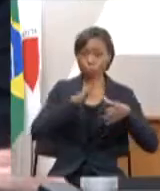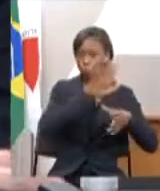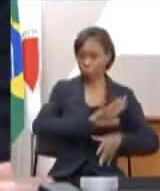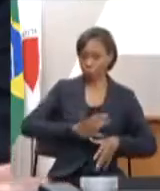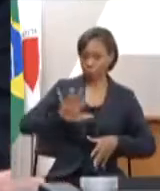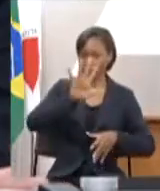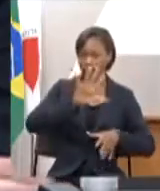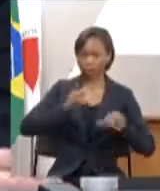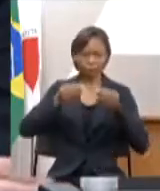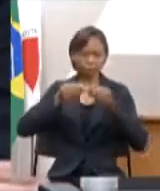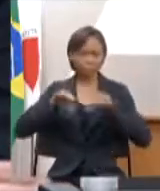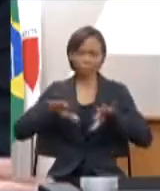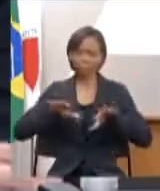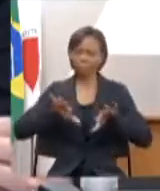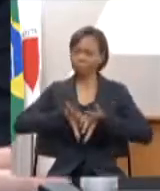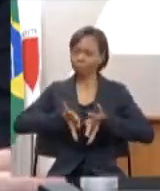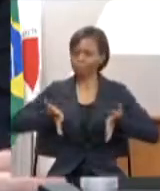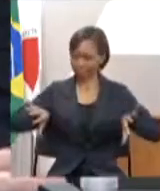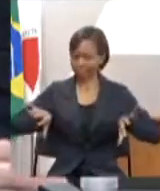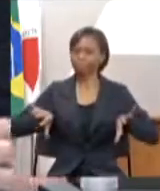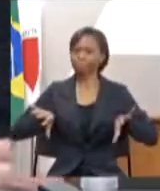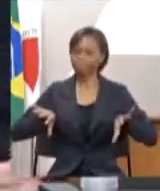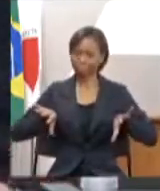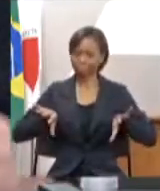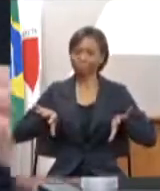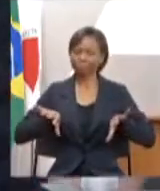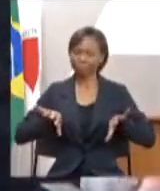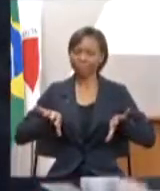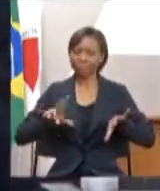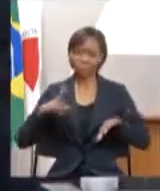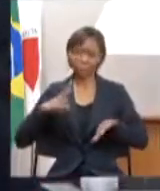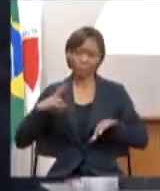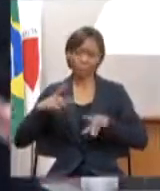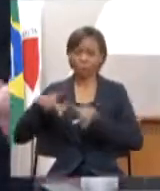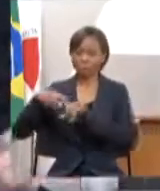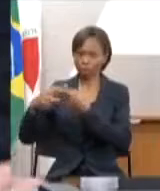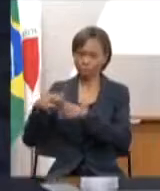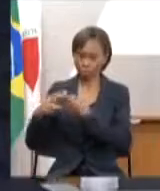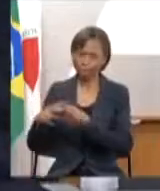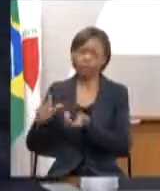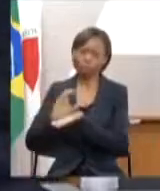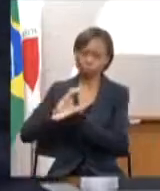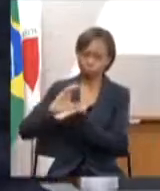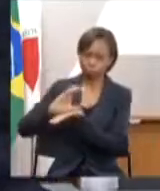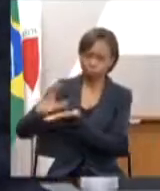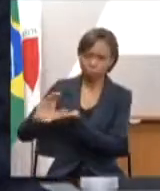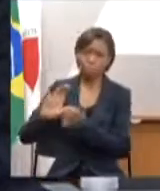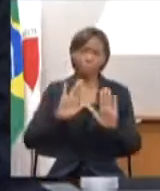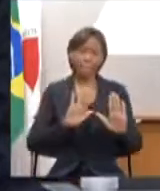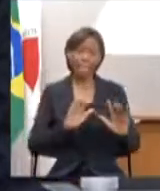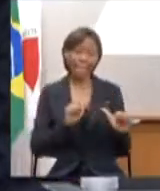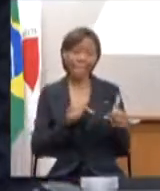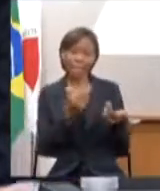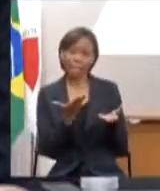individuais que devem ser reparados assim como os coletivos então essa ação é sobre os danos coletivos